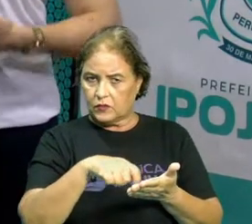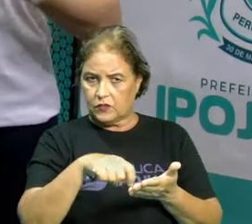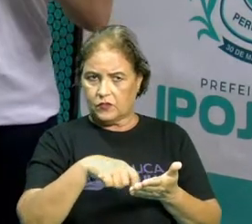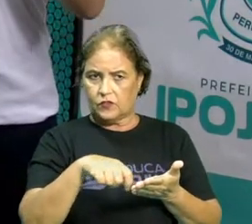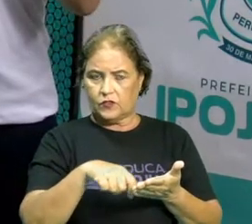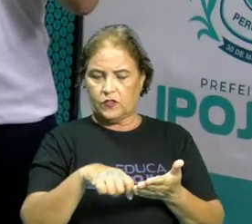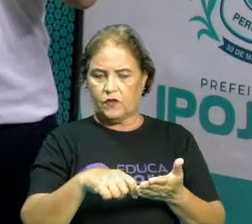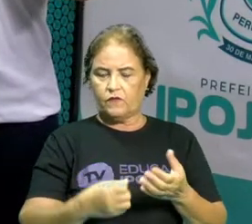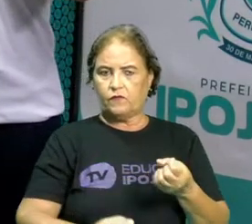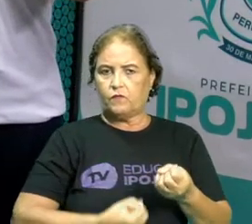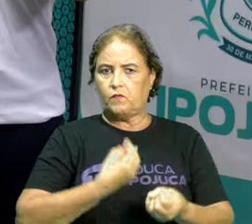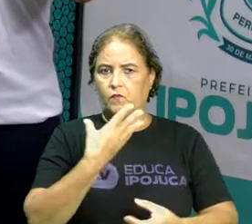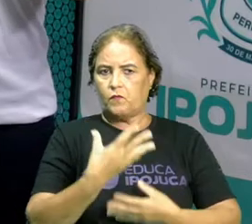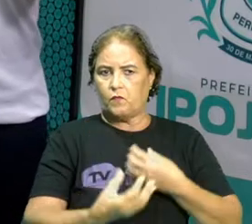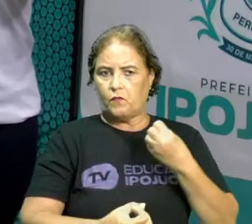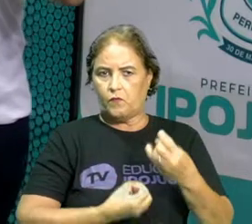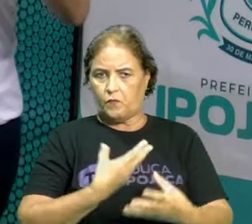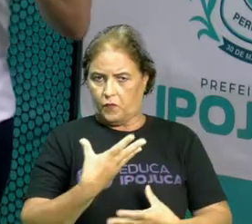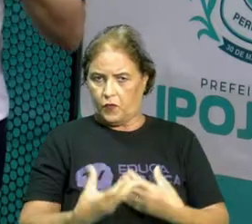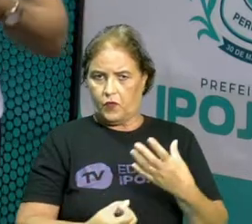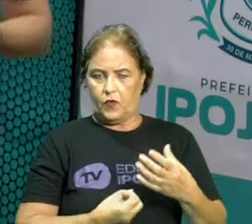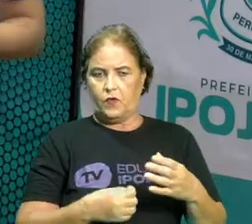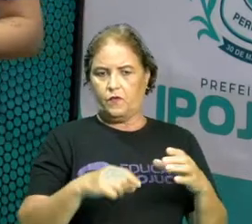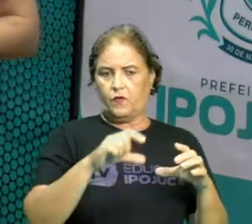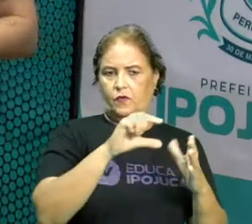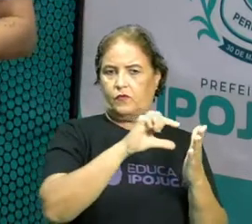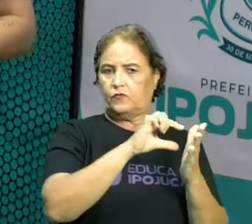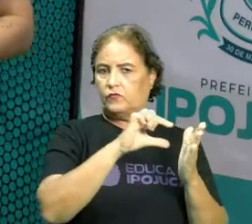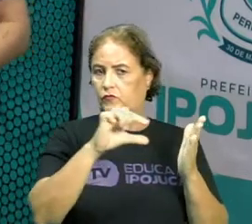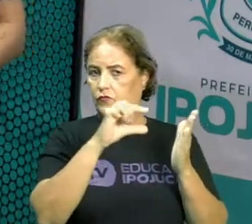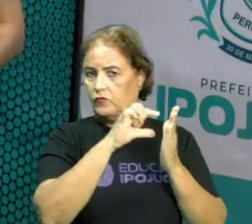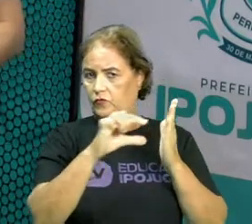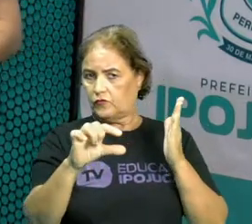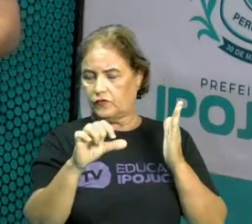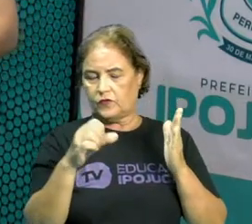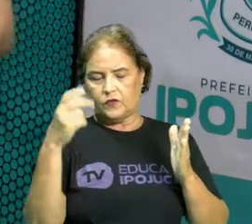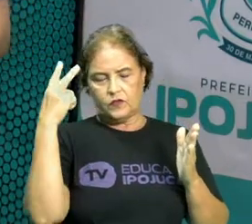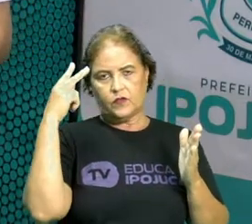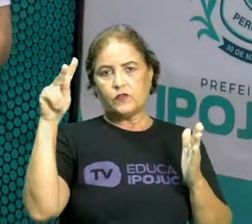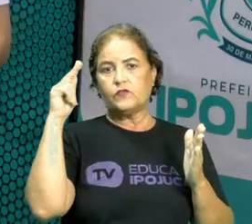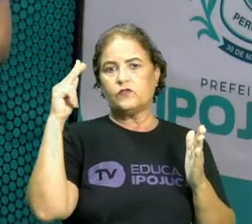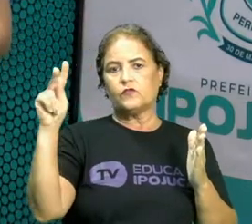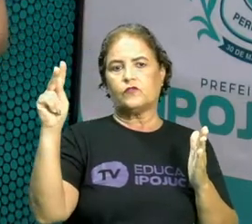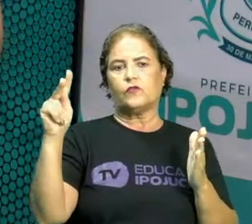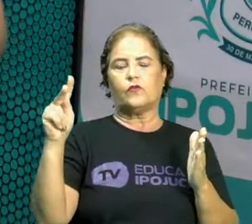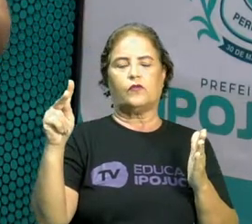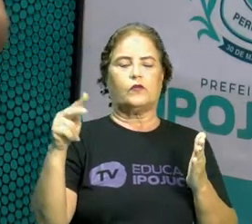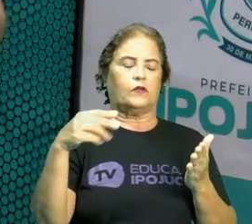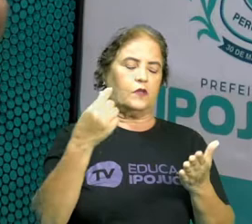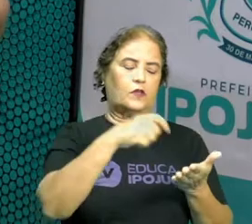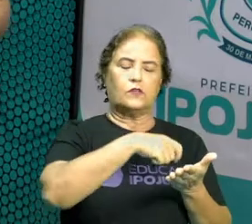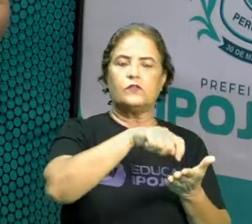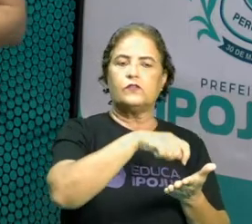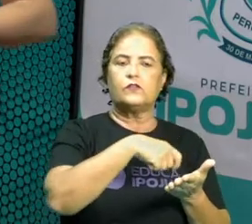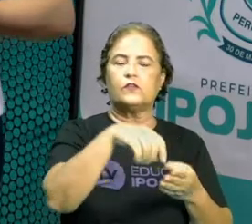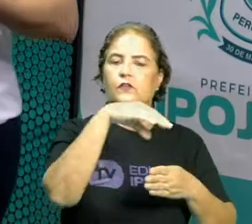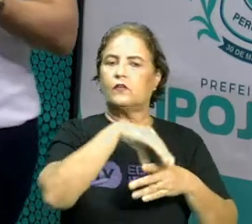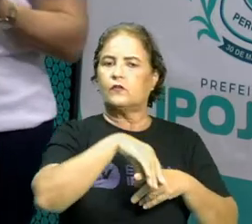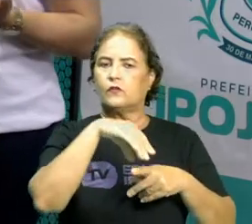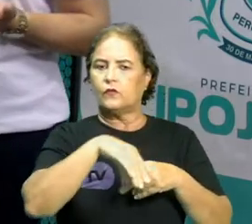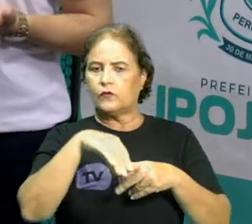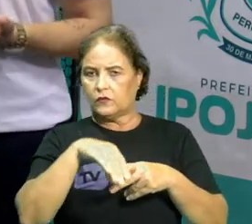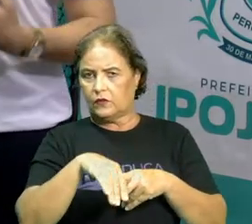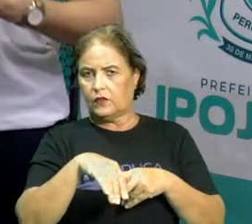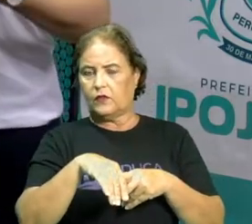poemas, nos seus versos, nas suas histórias que são contadas no Cordel, eles tentam de